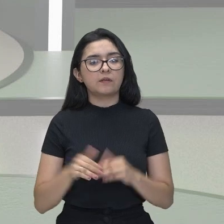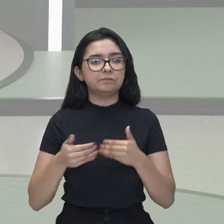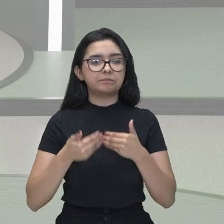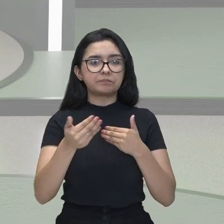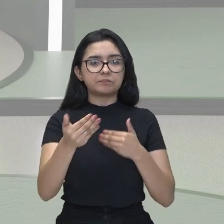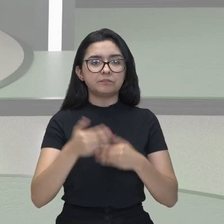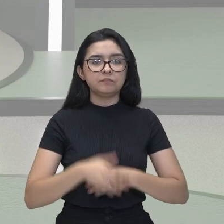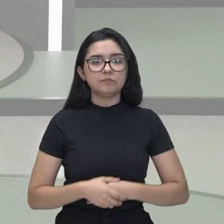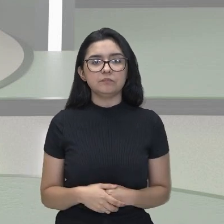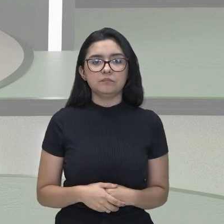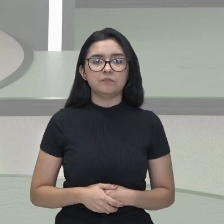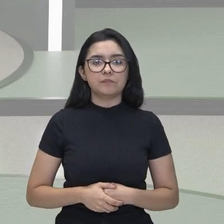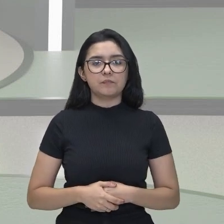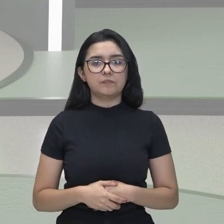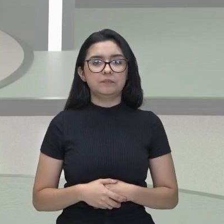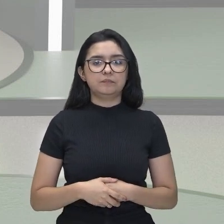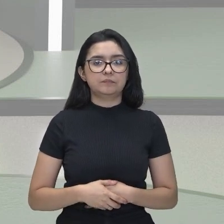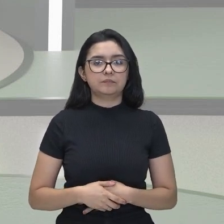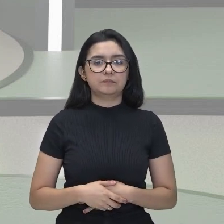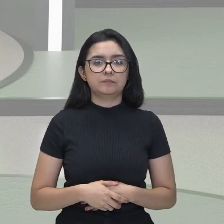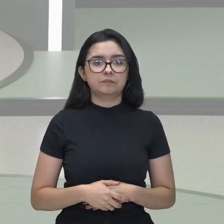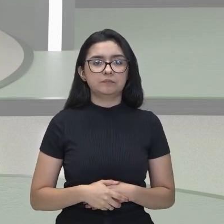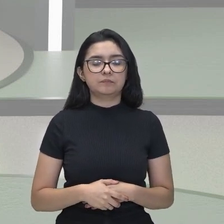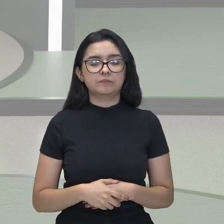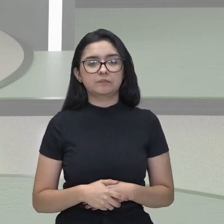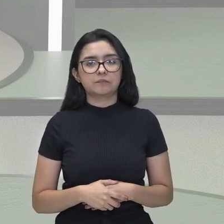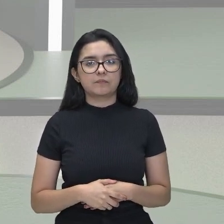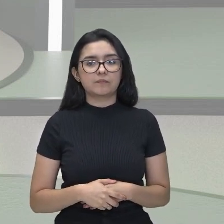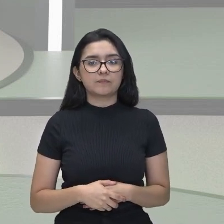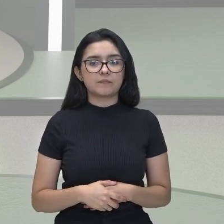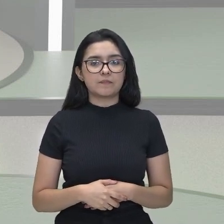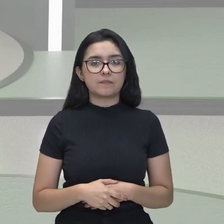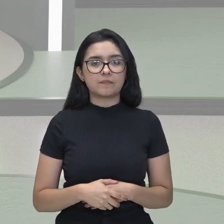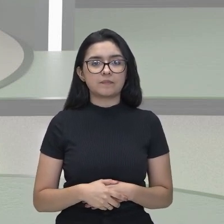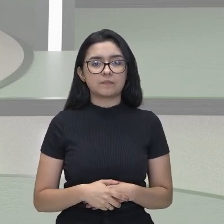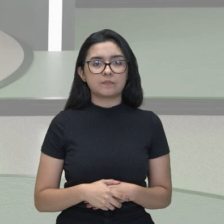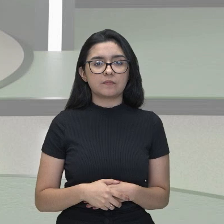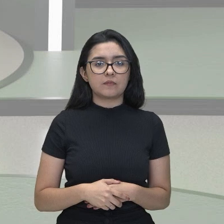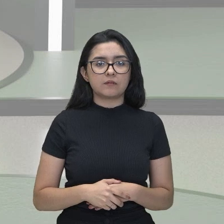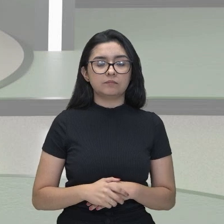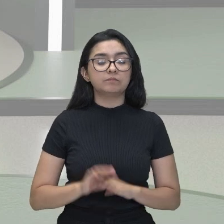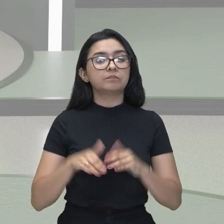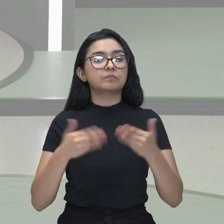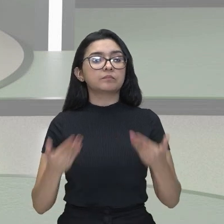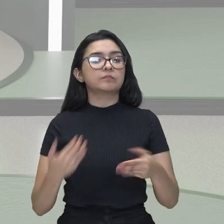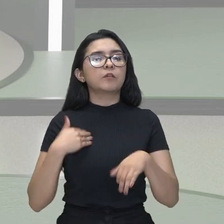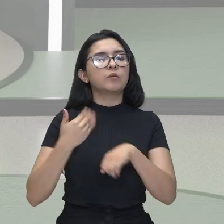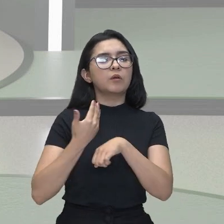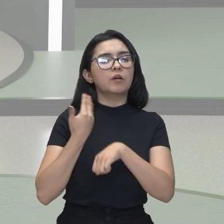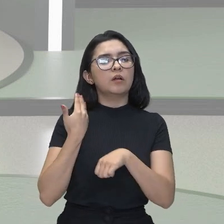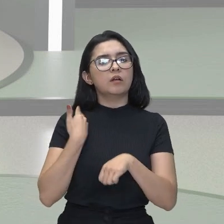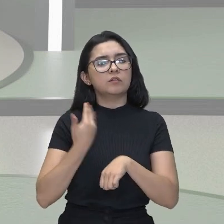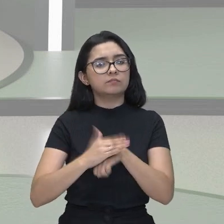próxima? Então, na aplicação 3,